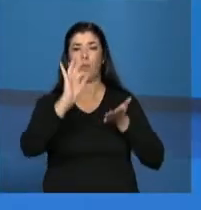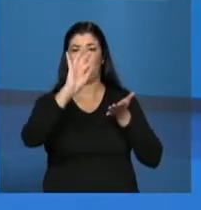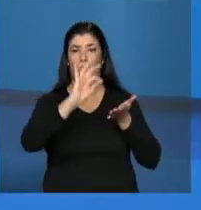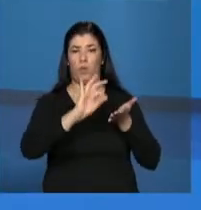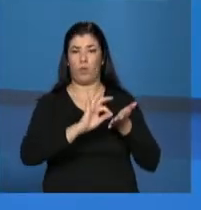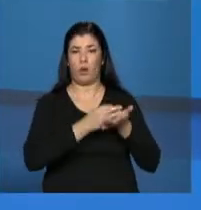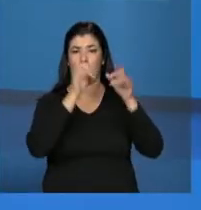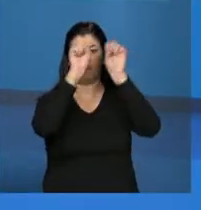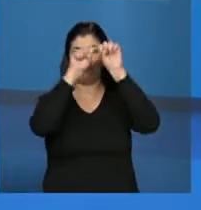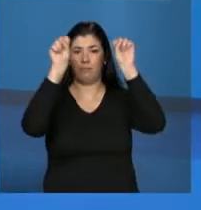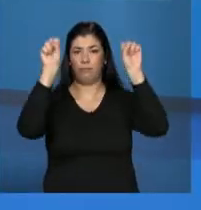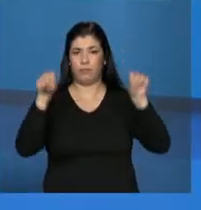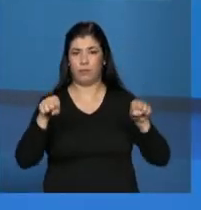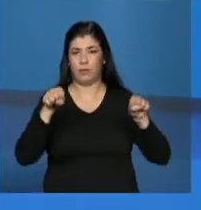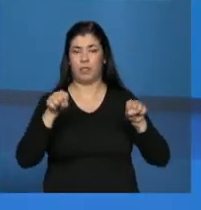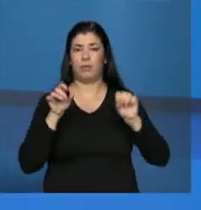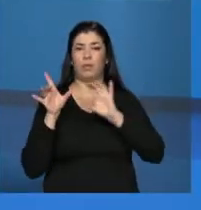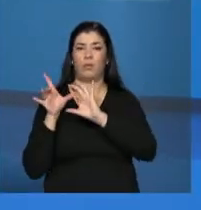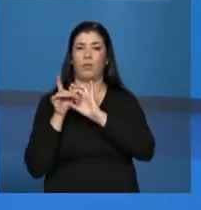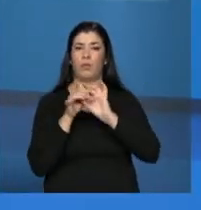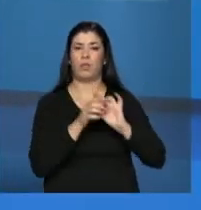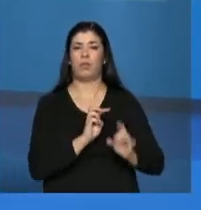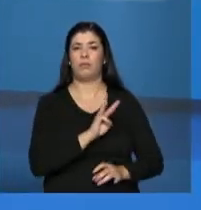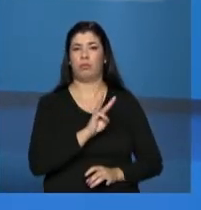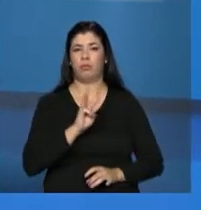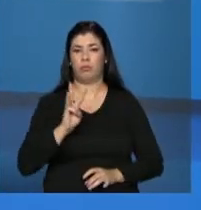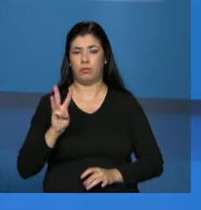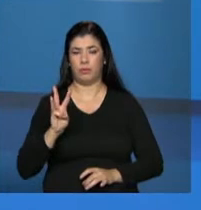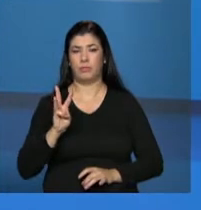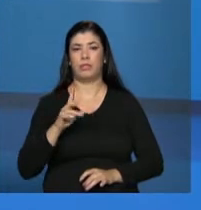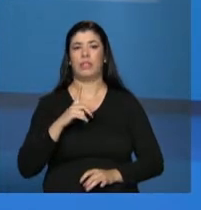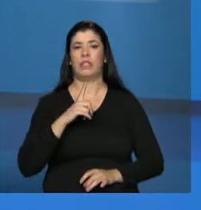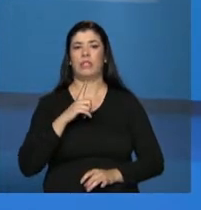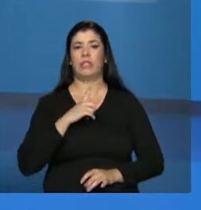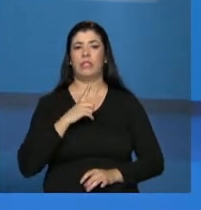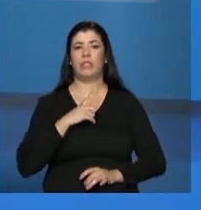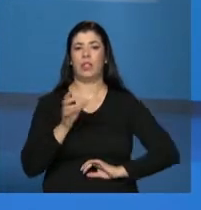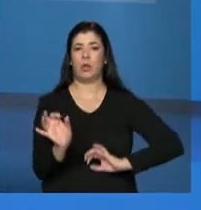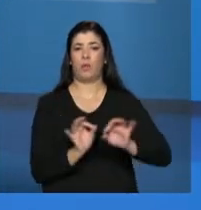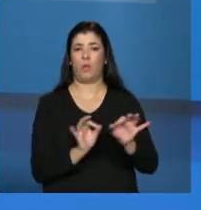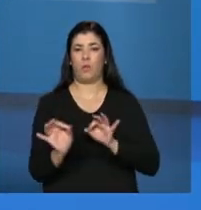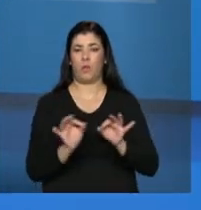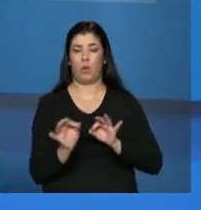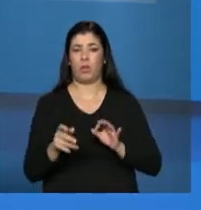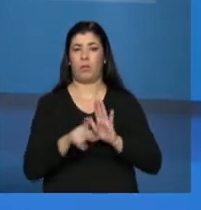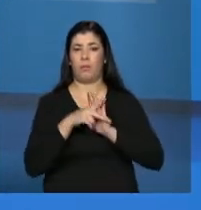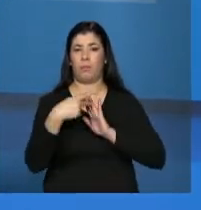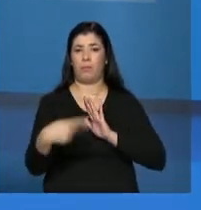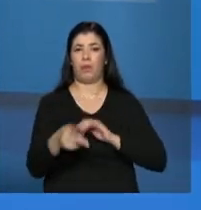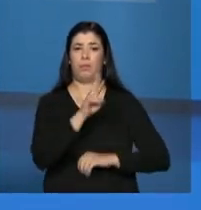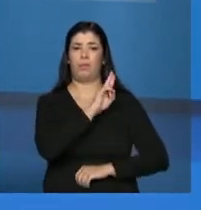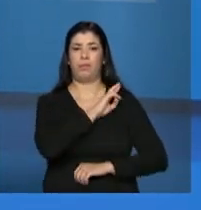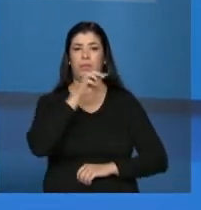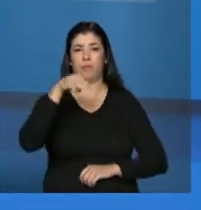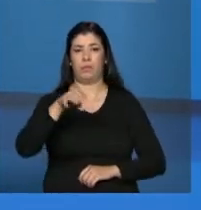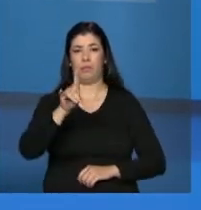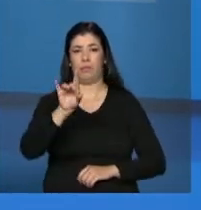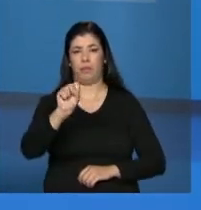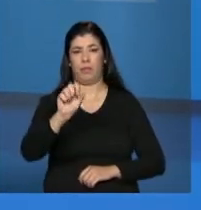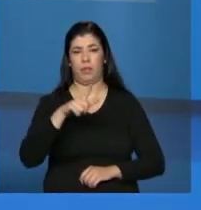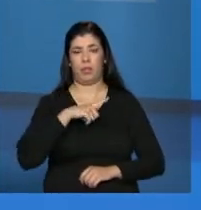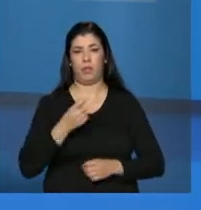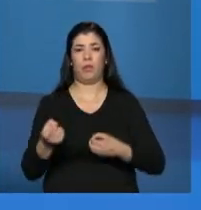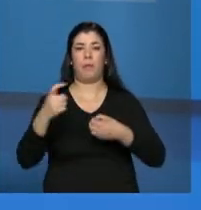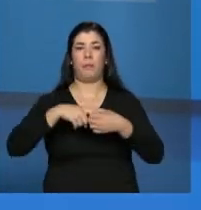em rede e que é coordenado pelo MDS, mas em parceria com os